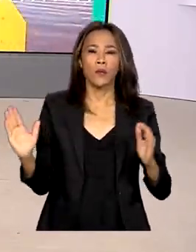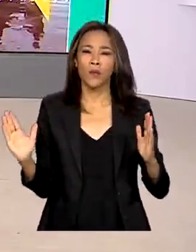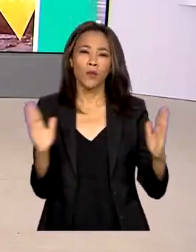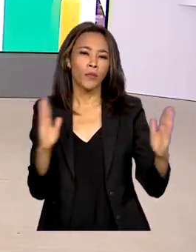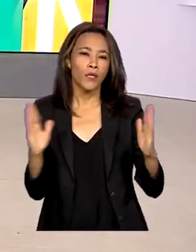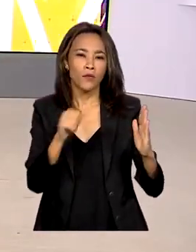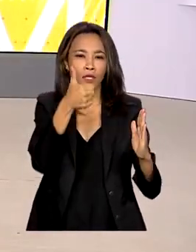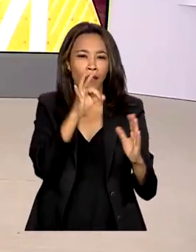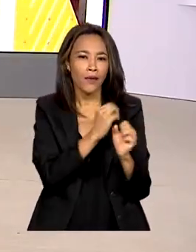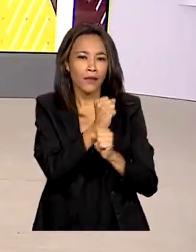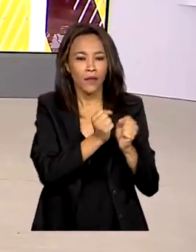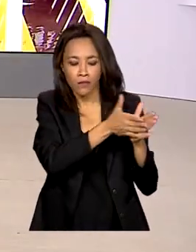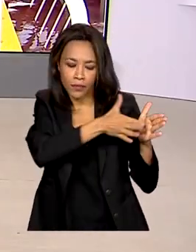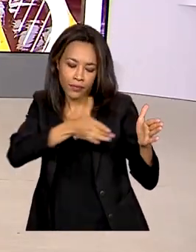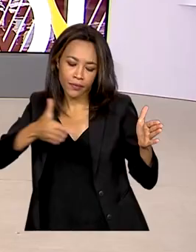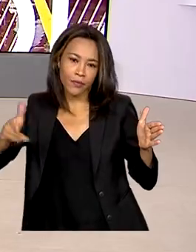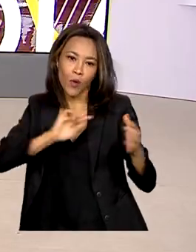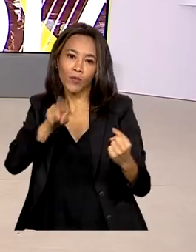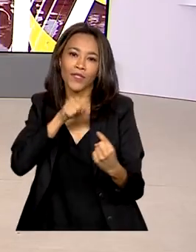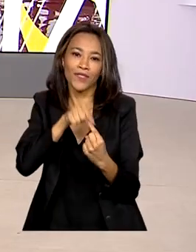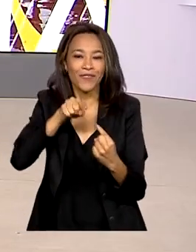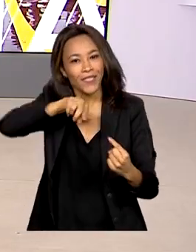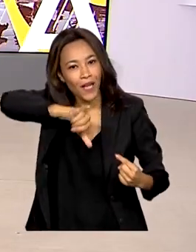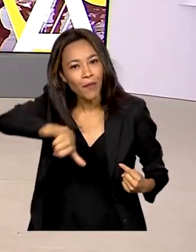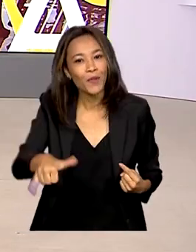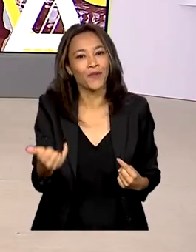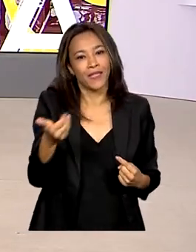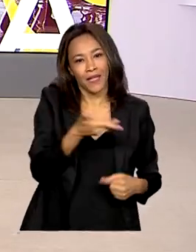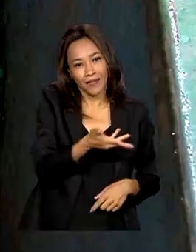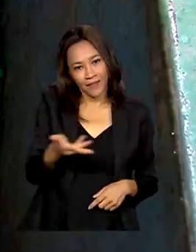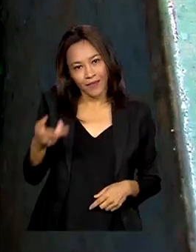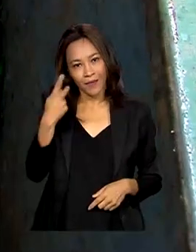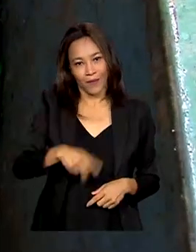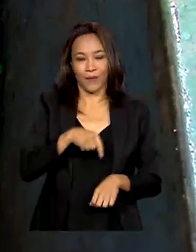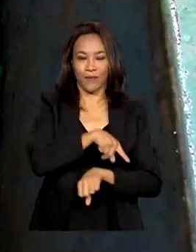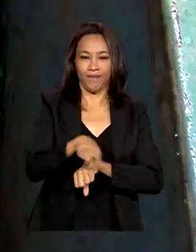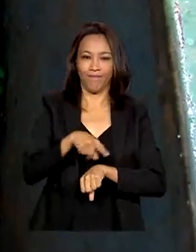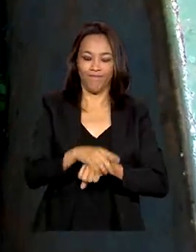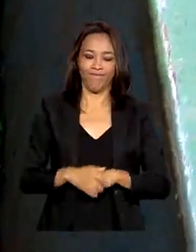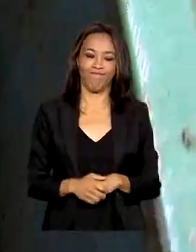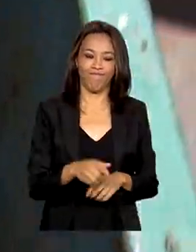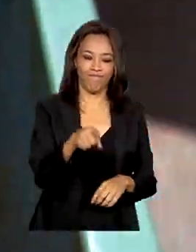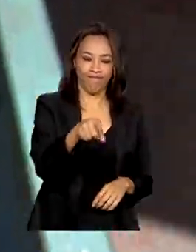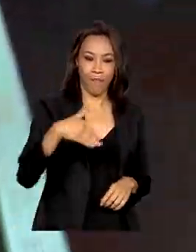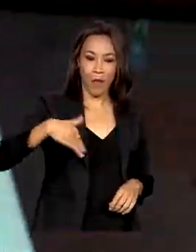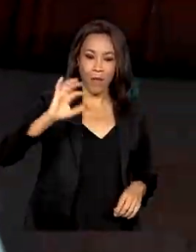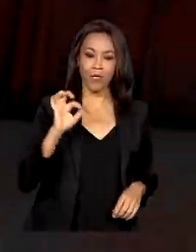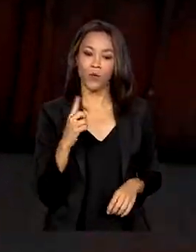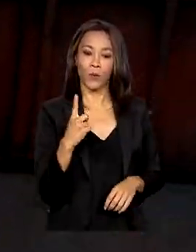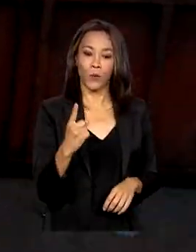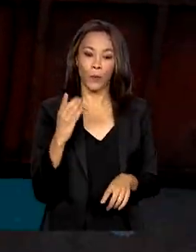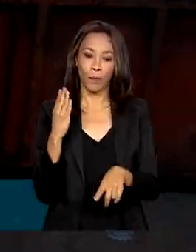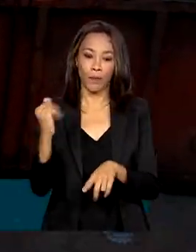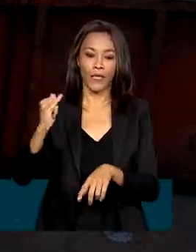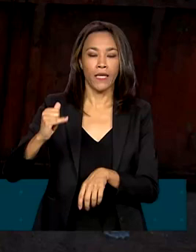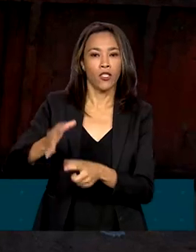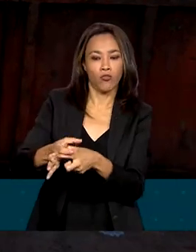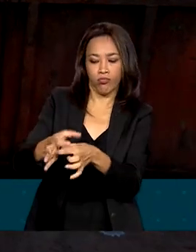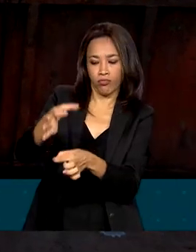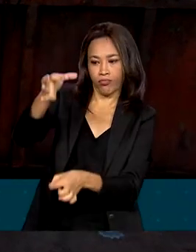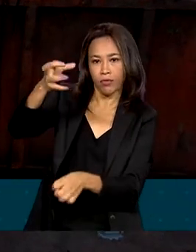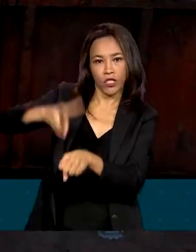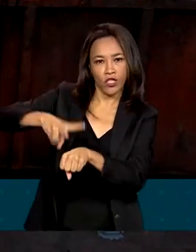40% do material seja reaproveitado no país. Mais de um bilhão de garrafas de vidro são